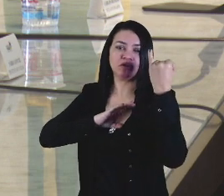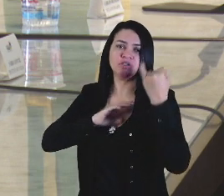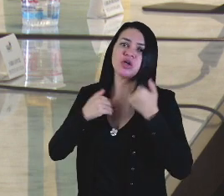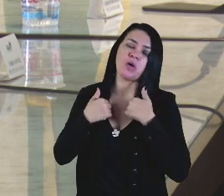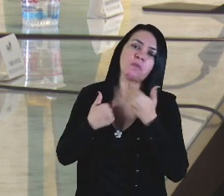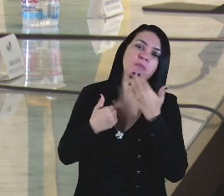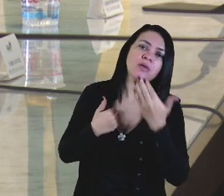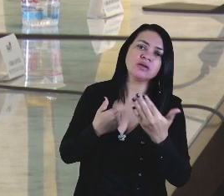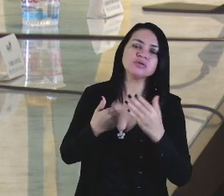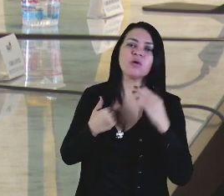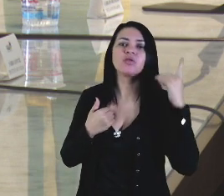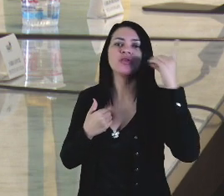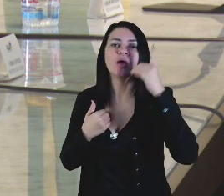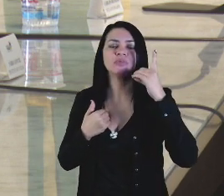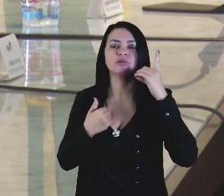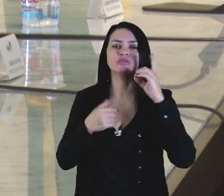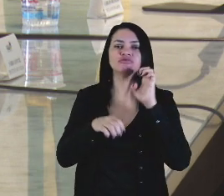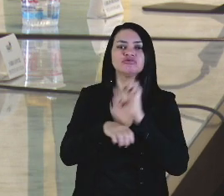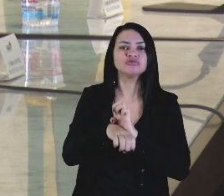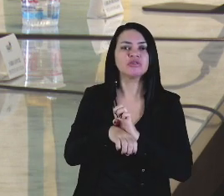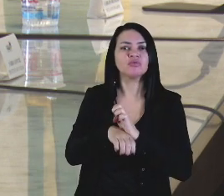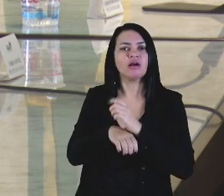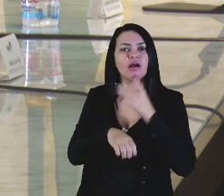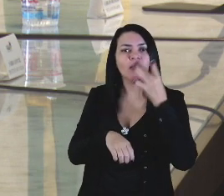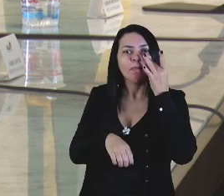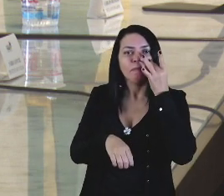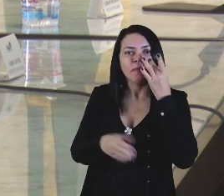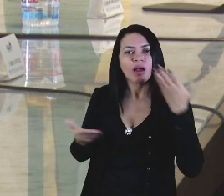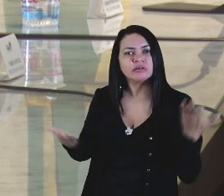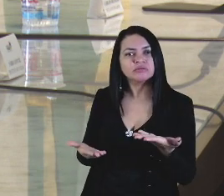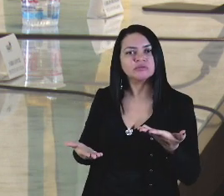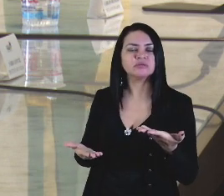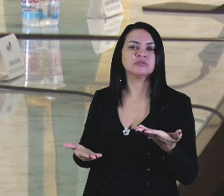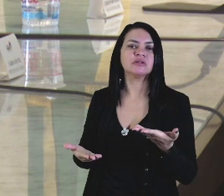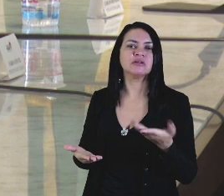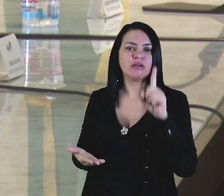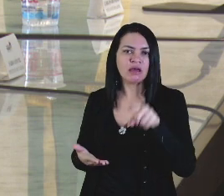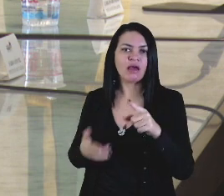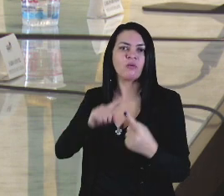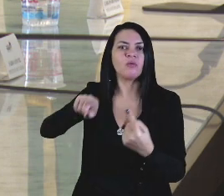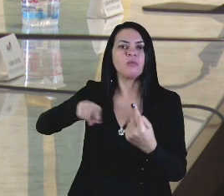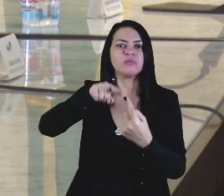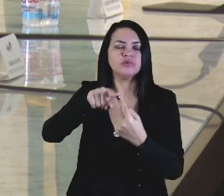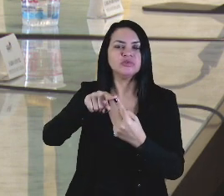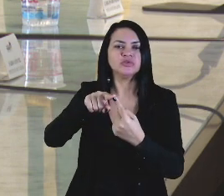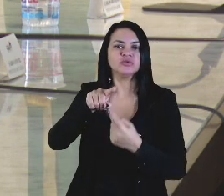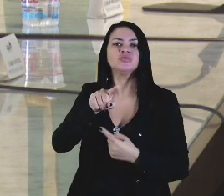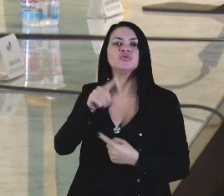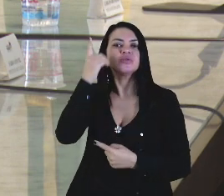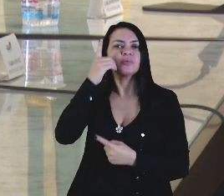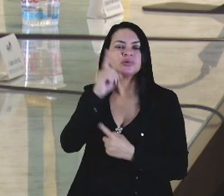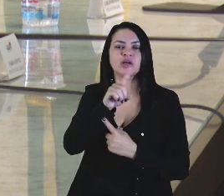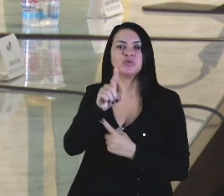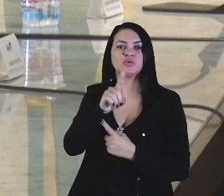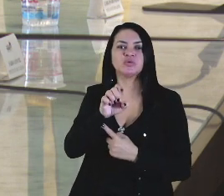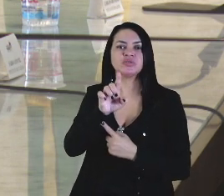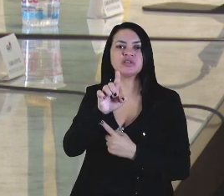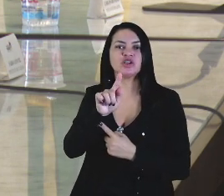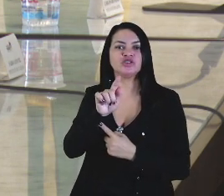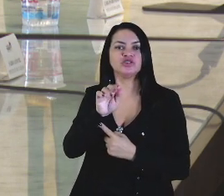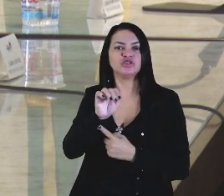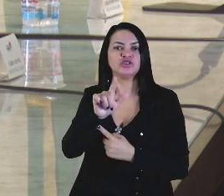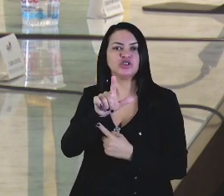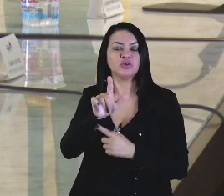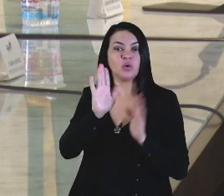peço aos deputados estaduais presentes aqui, que como foi um objetivo do deputado Zé Gentil, já que o município